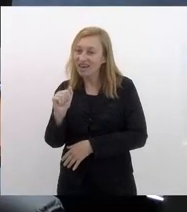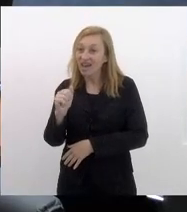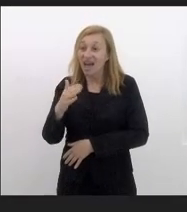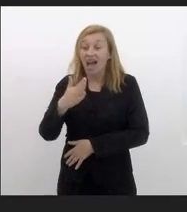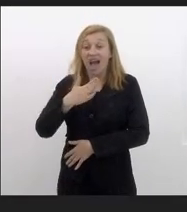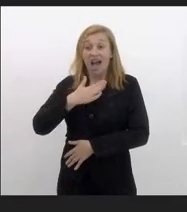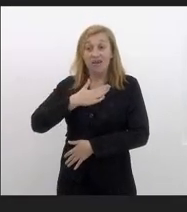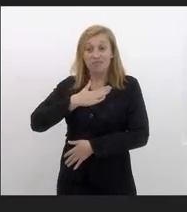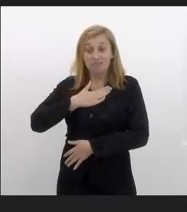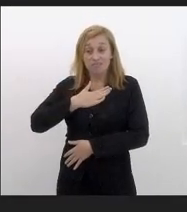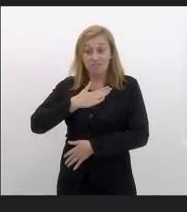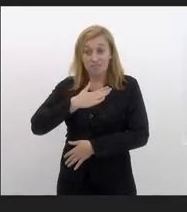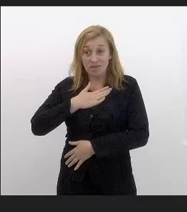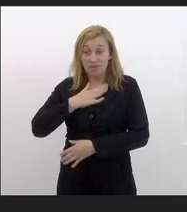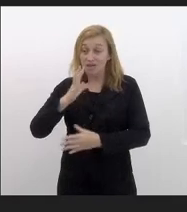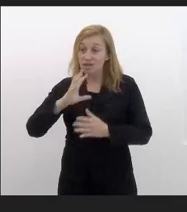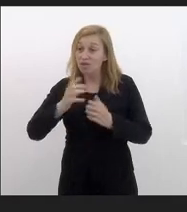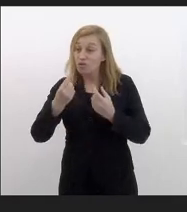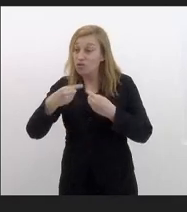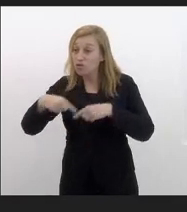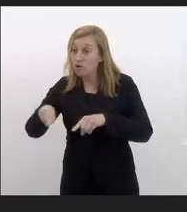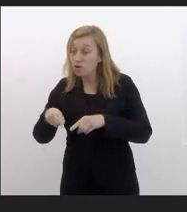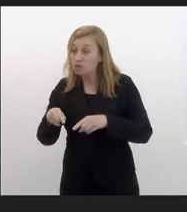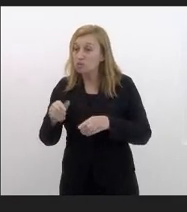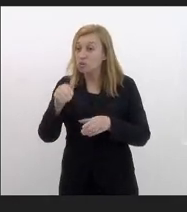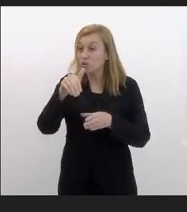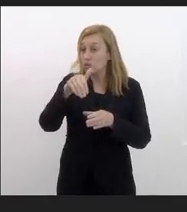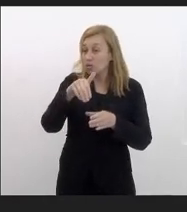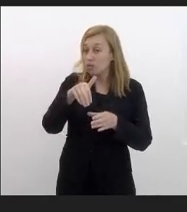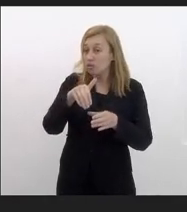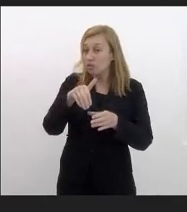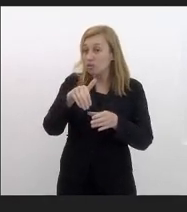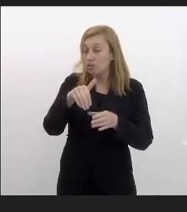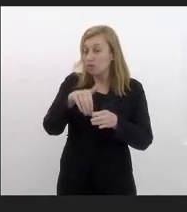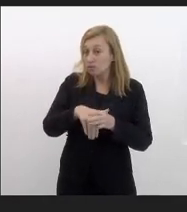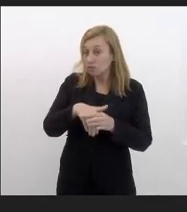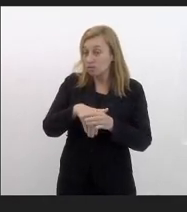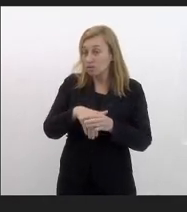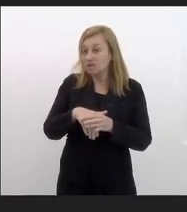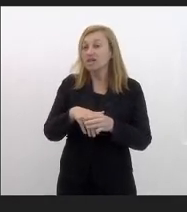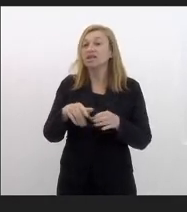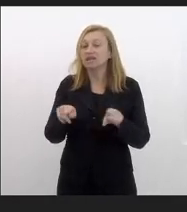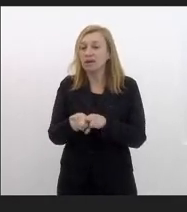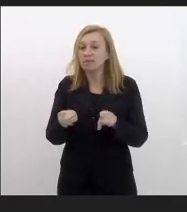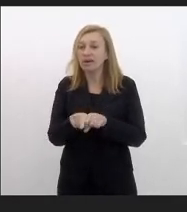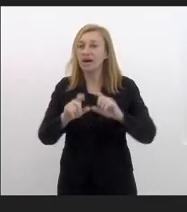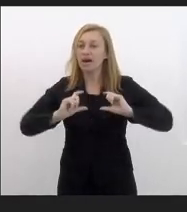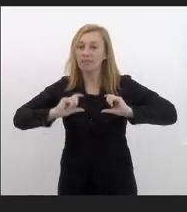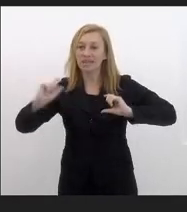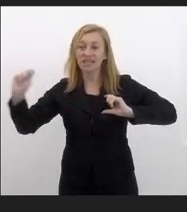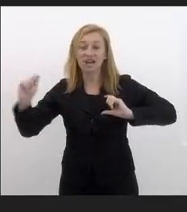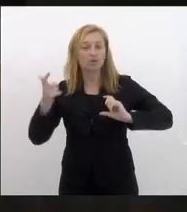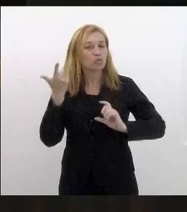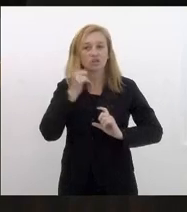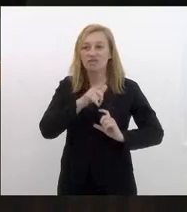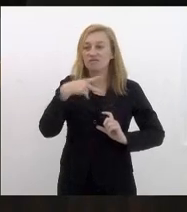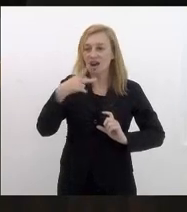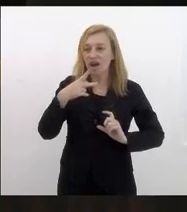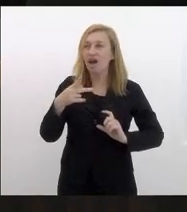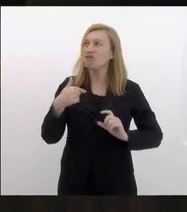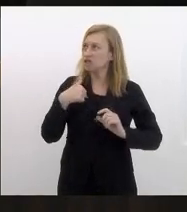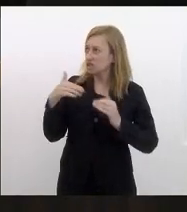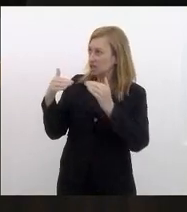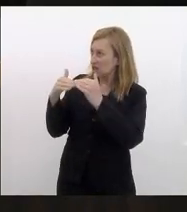abstenções são com relação às medalhas também tá Tia Azul é que eu não consegui falar antes aqui no áudio então você está de